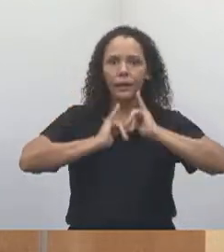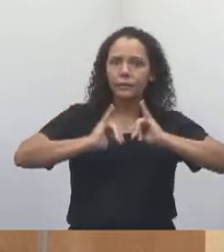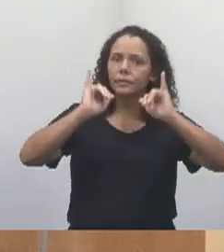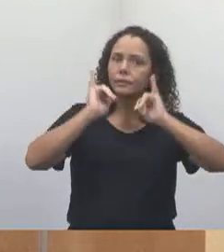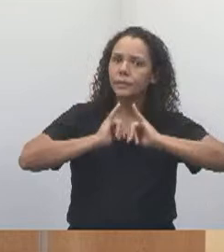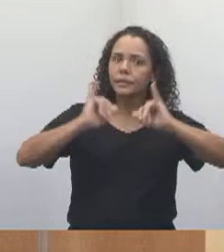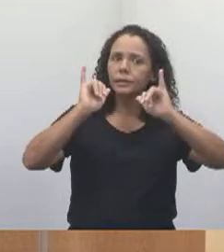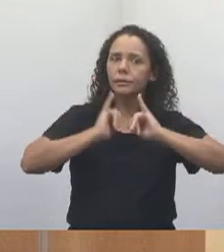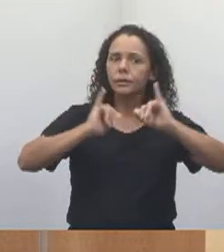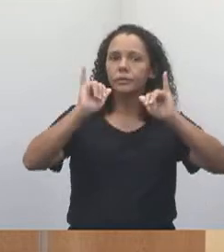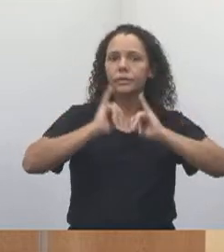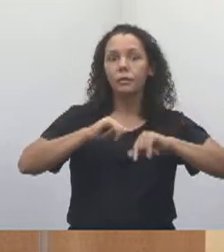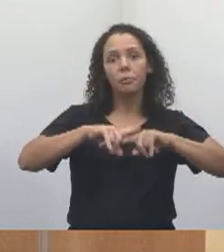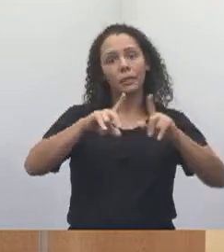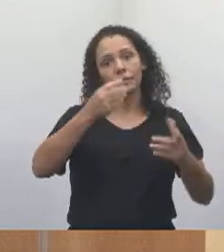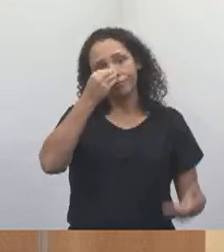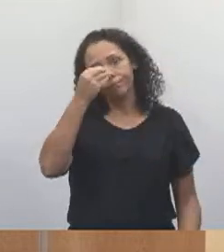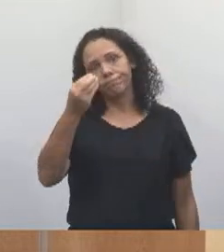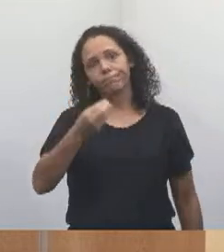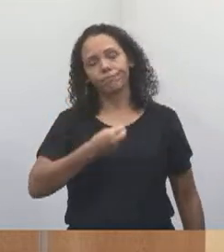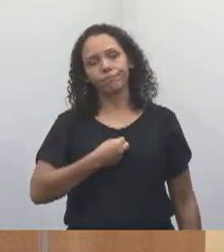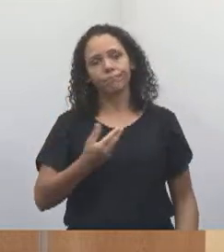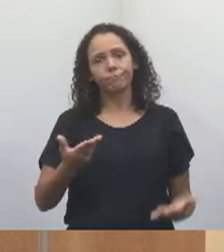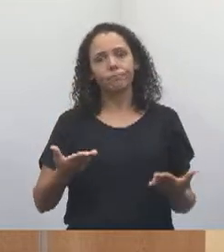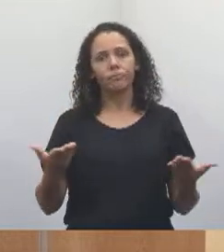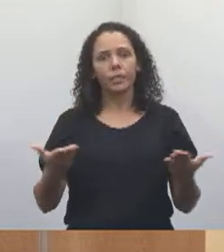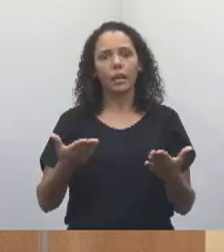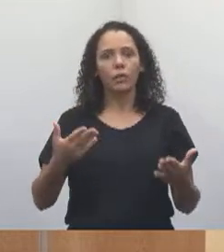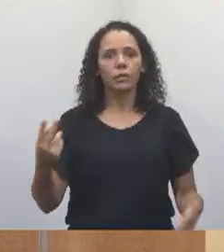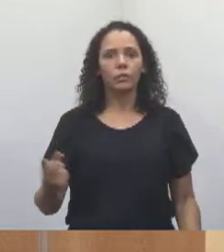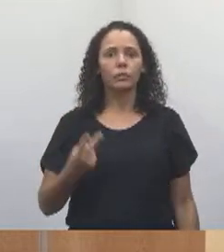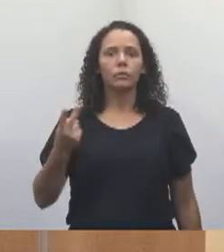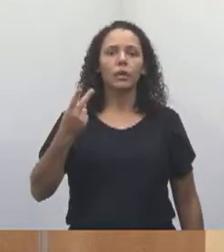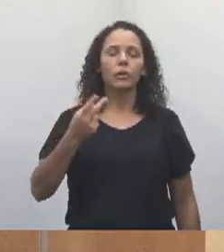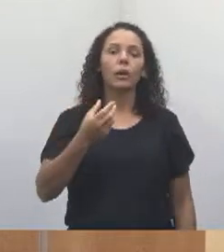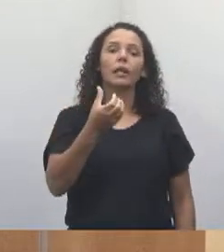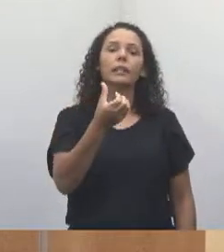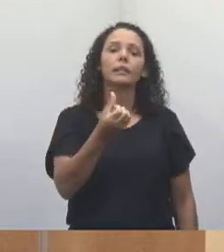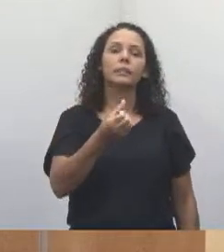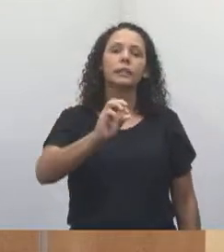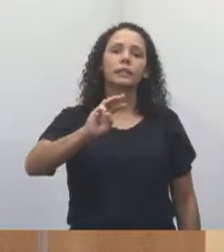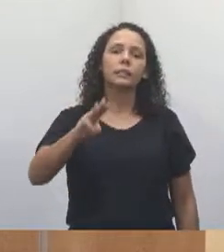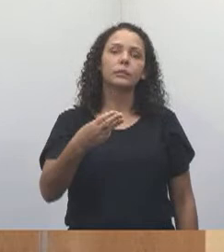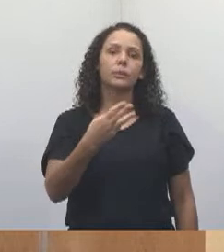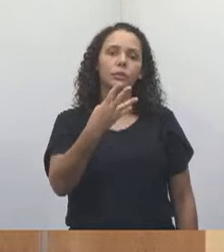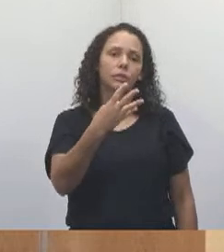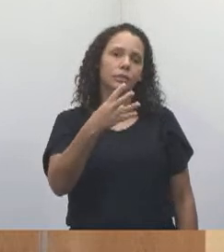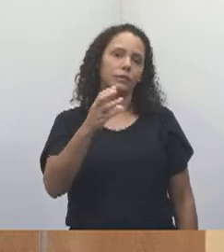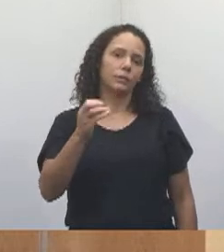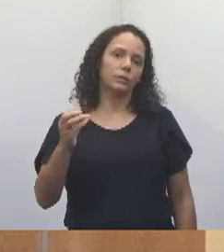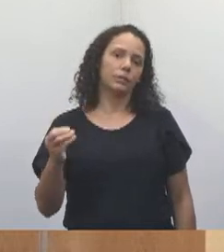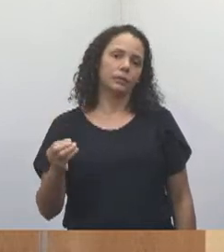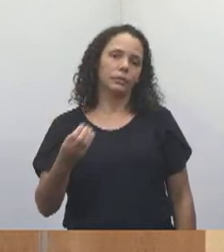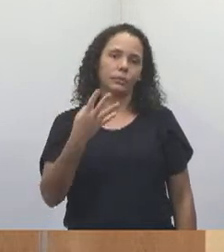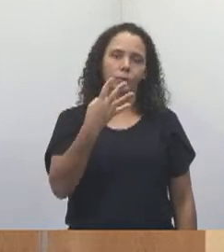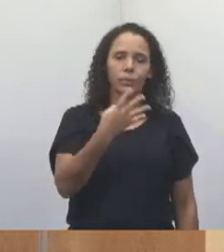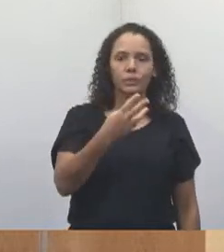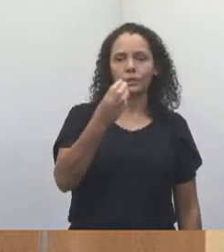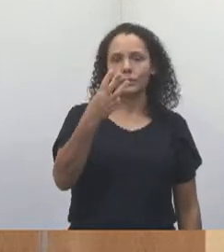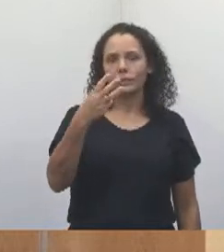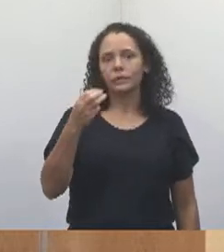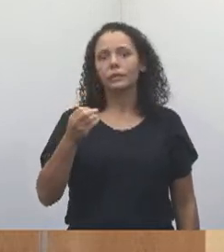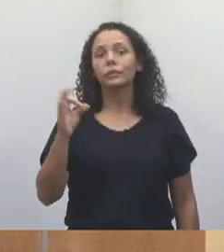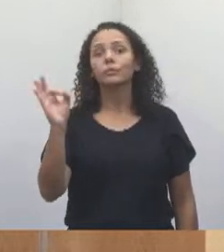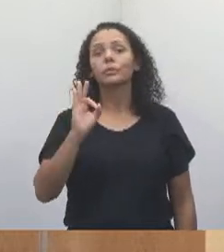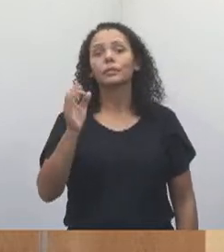constatado. Uma obra que era para ficar em 1 milhão e meio, em 6 milhões e 400, mais de 430%. E quem paga essa